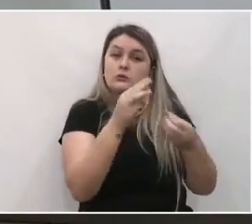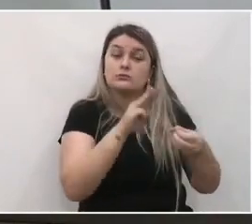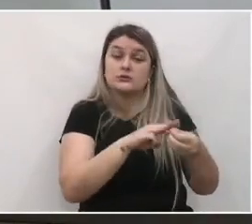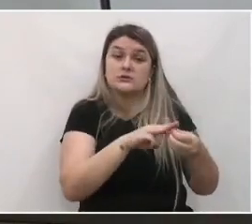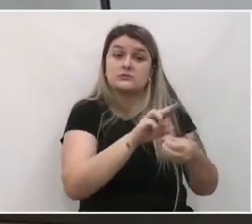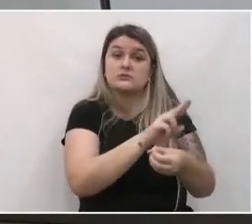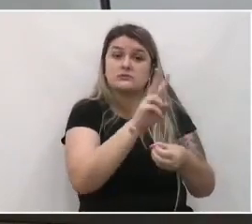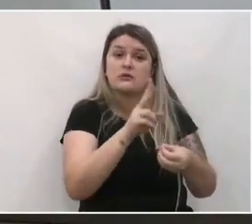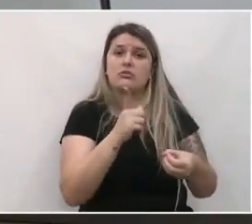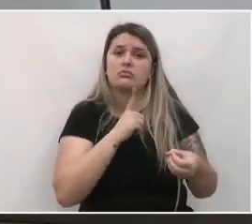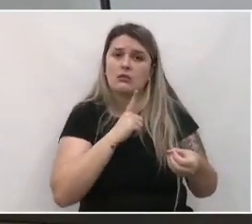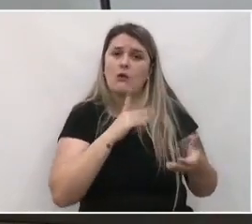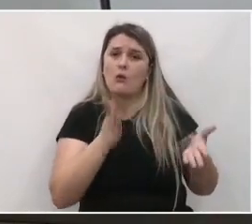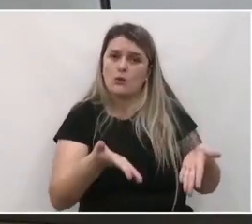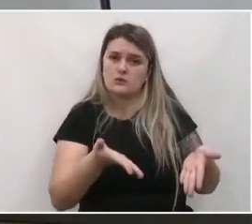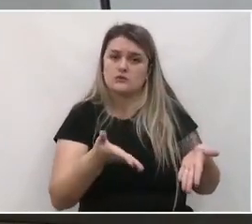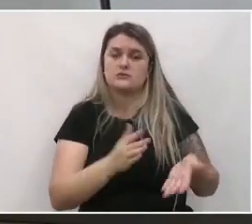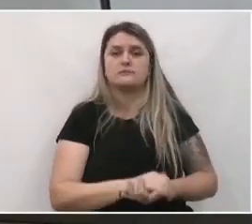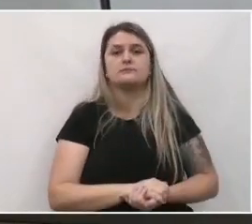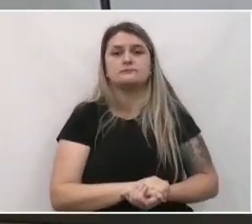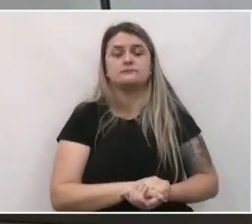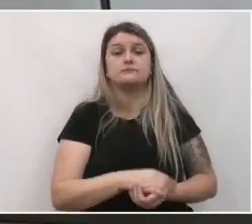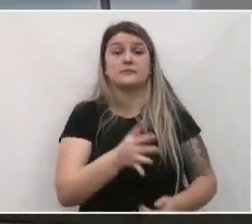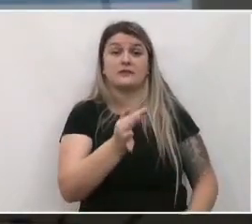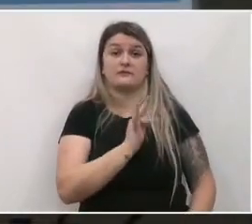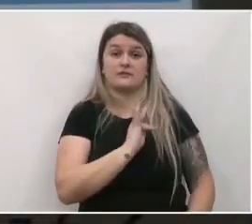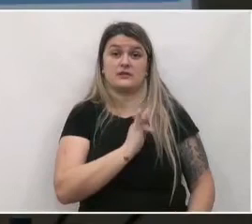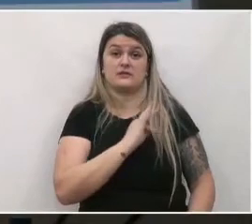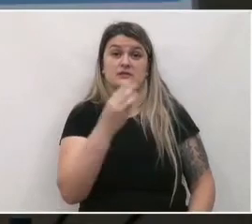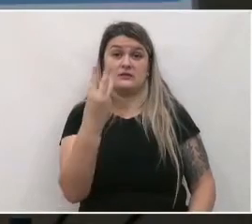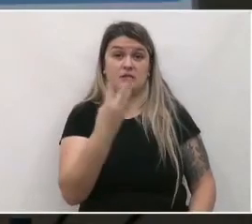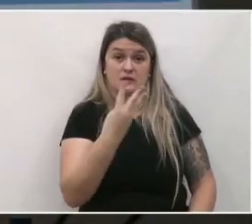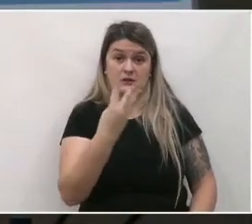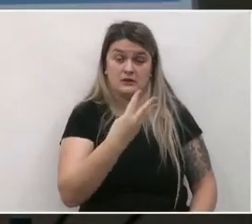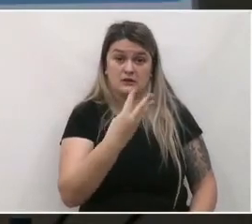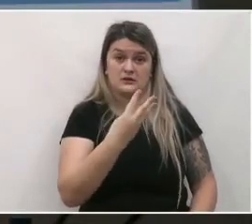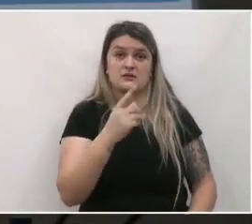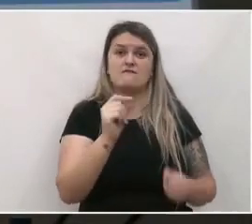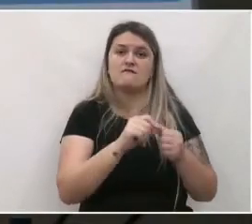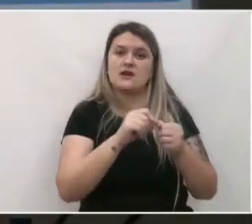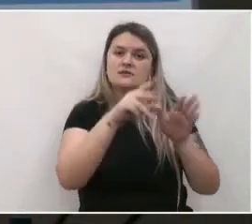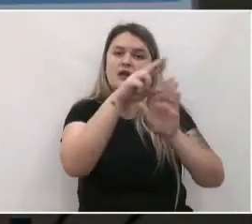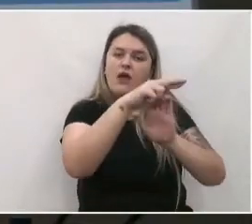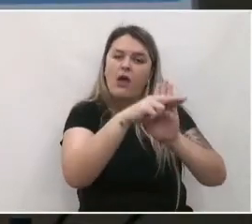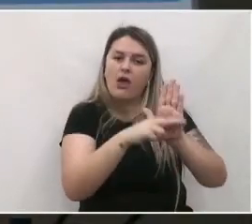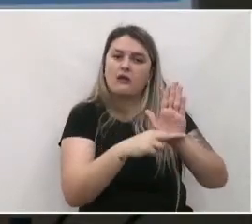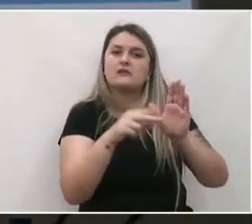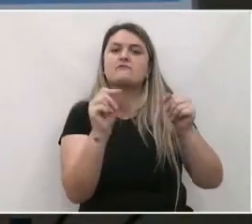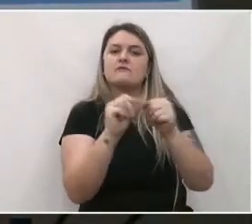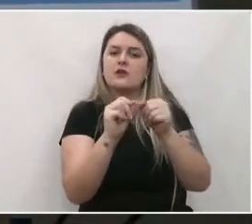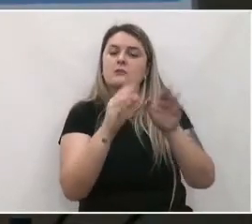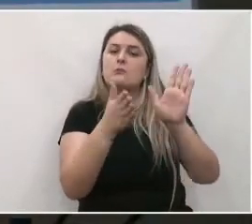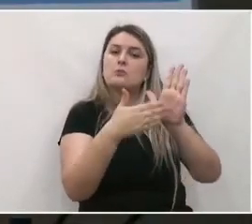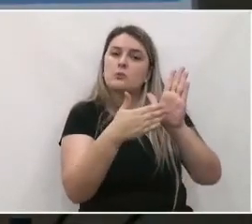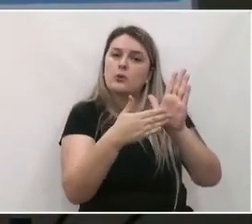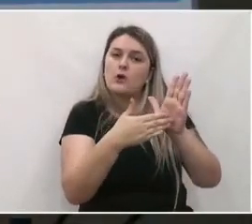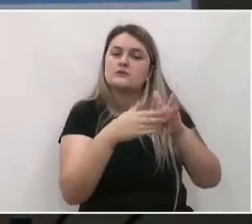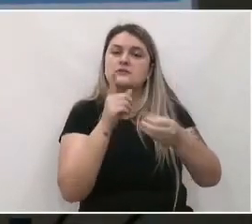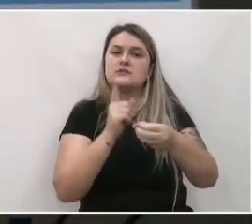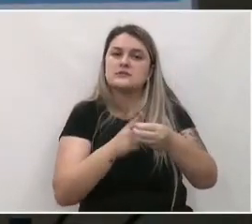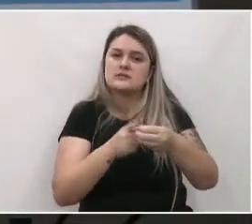hoje em diversos aspectos. A fase 3 é onde serão feitas as diretrizes e propostas para uma cidade